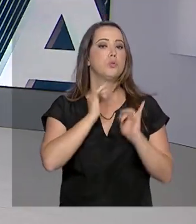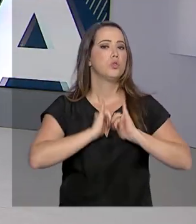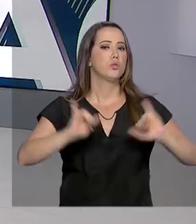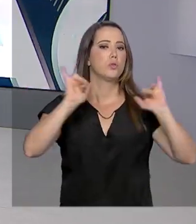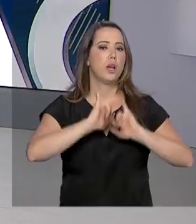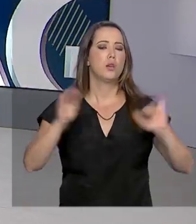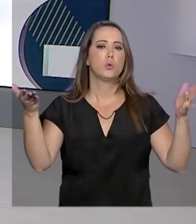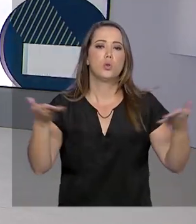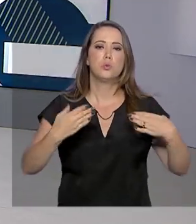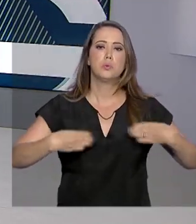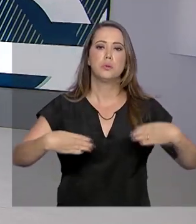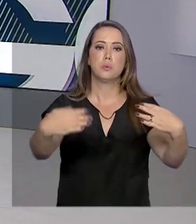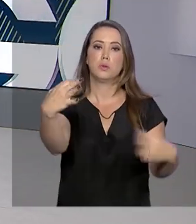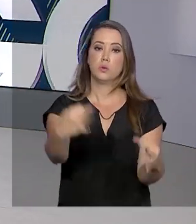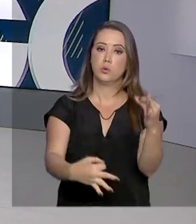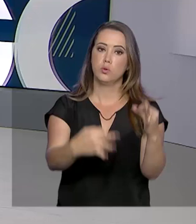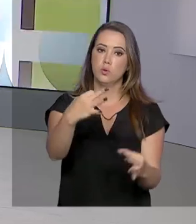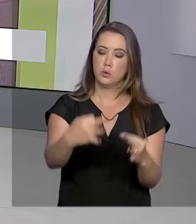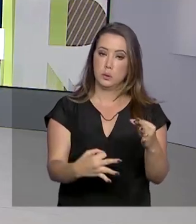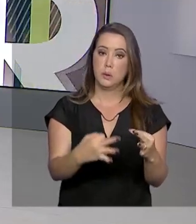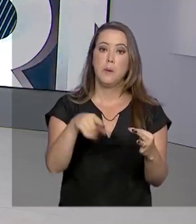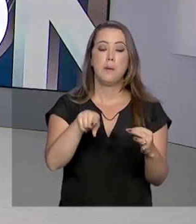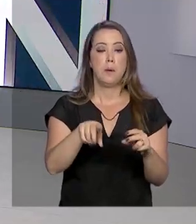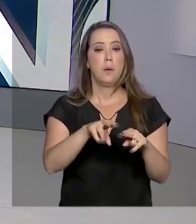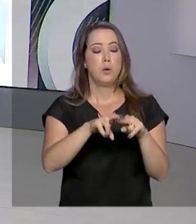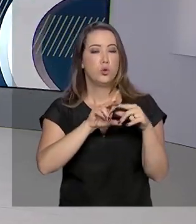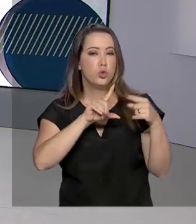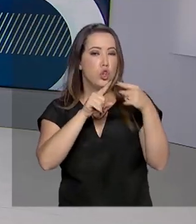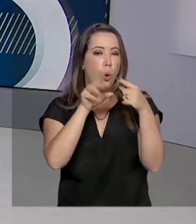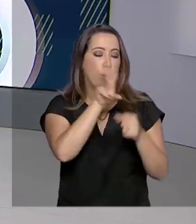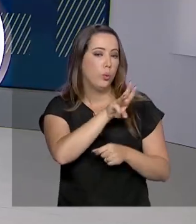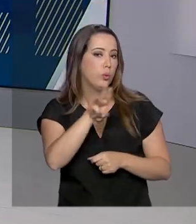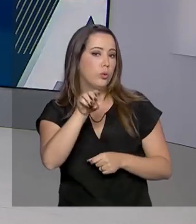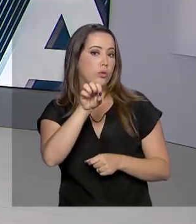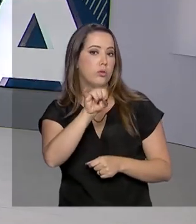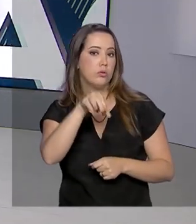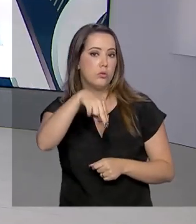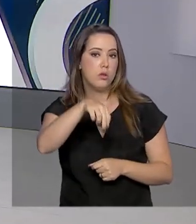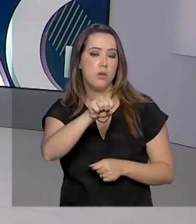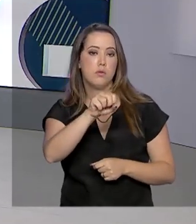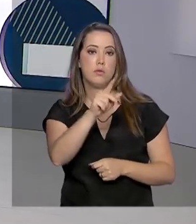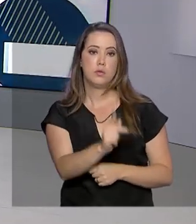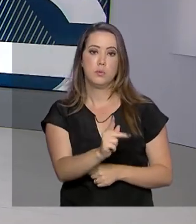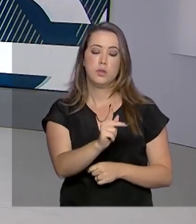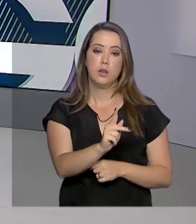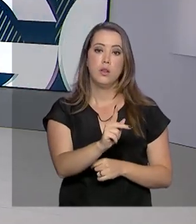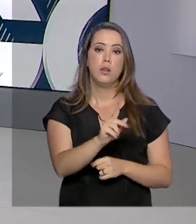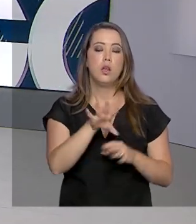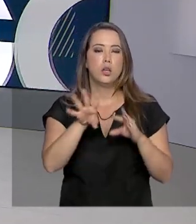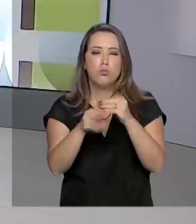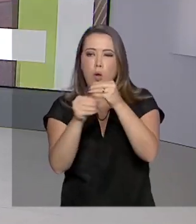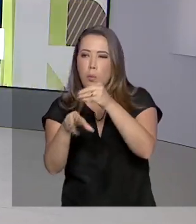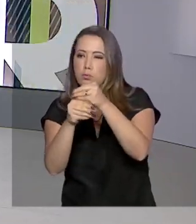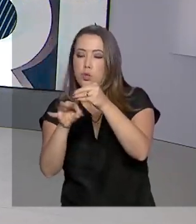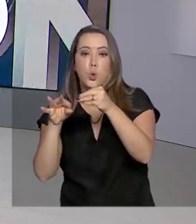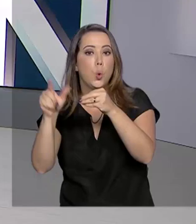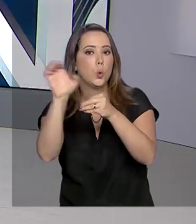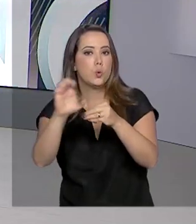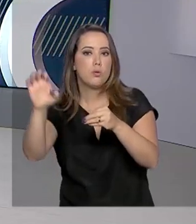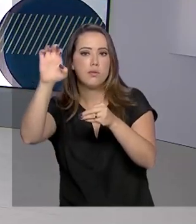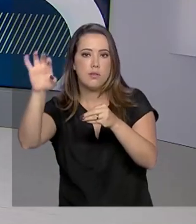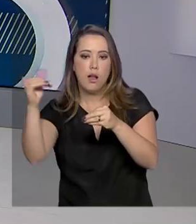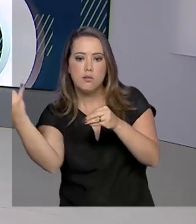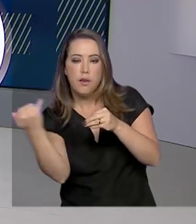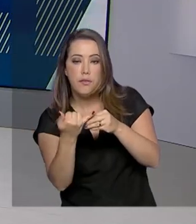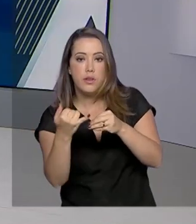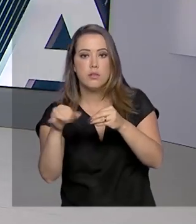Dados divulgados hoje pelo Ministério da Justiça e Segurança Pública, com base na plataforma Sinesp, alimentada por todos os